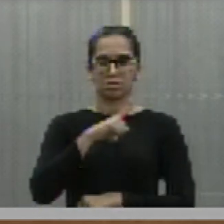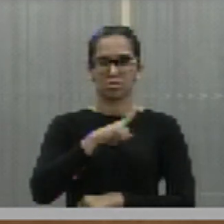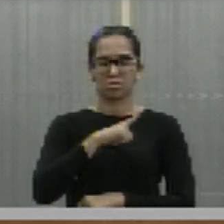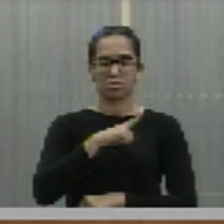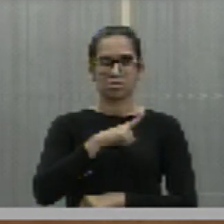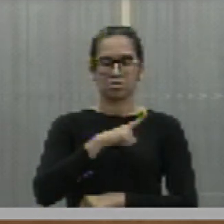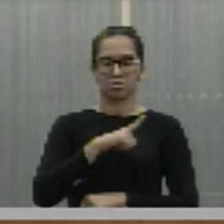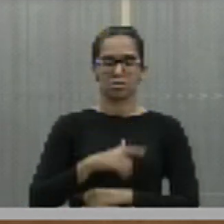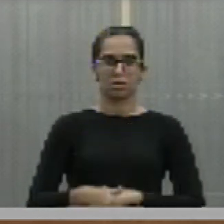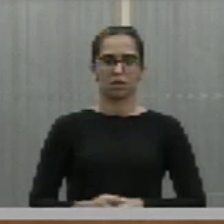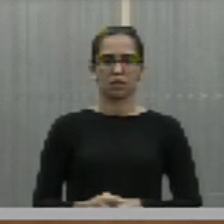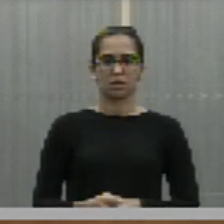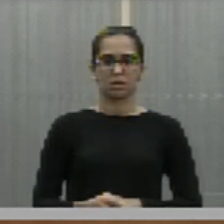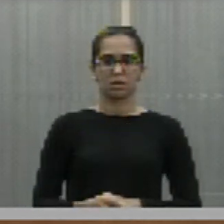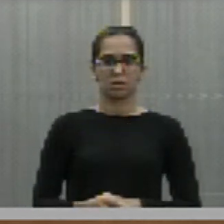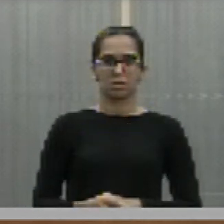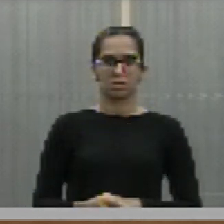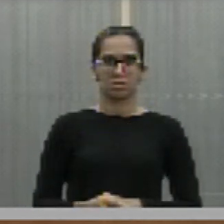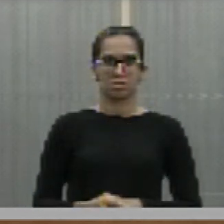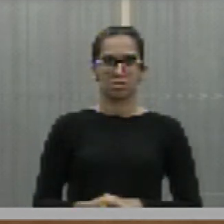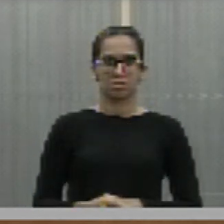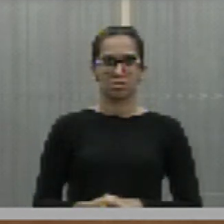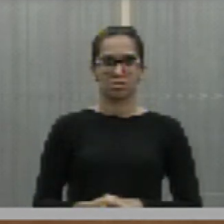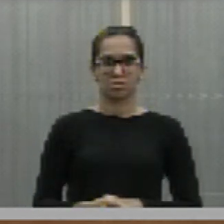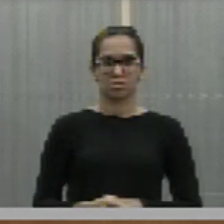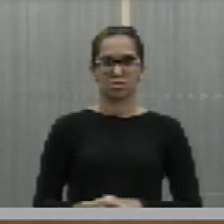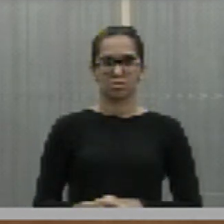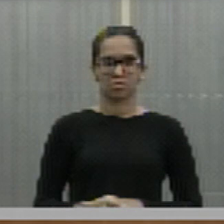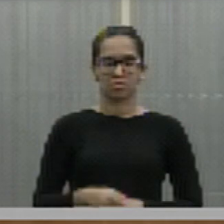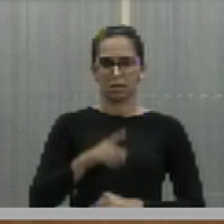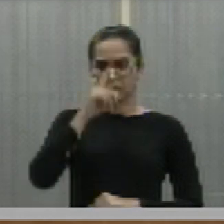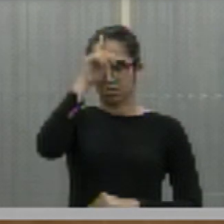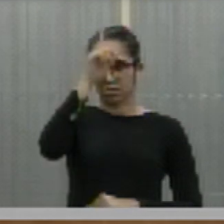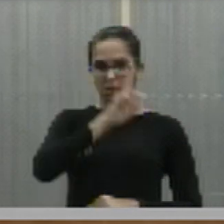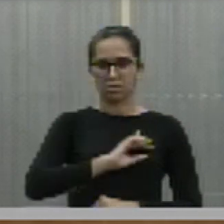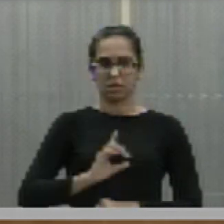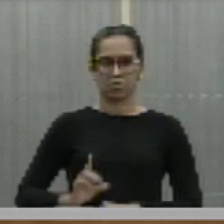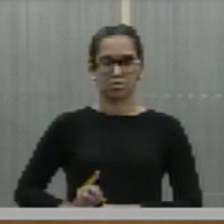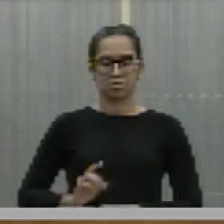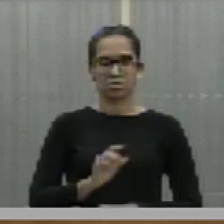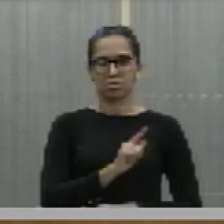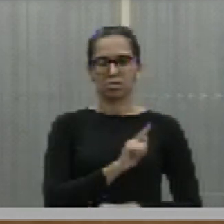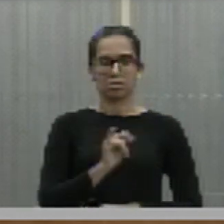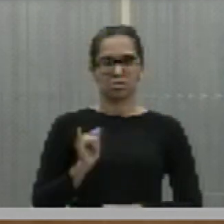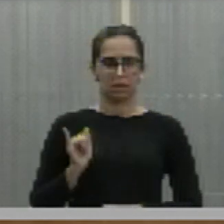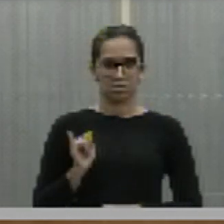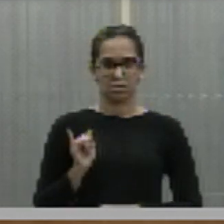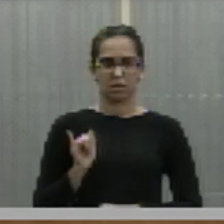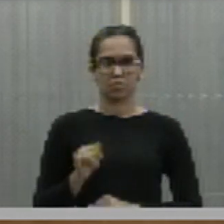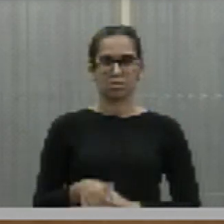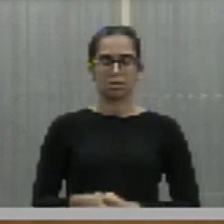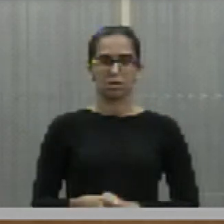e da outras providências. Autoria, deputado Gersivaldo Isaías. Em primeira